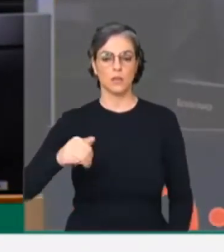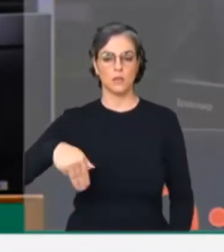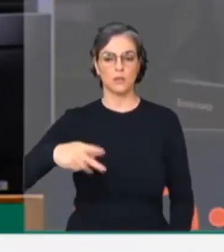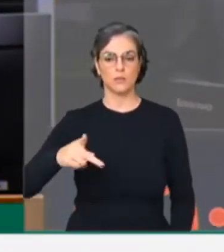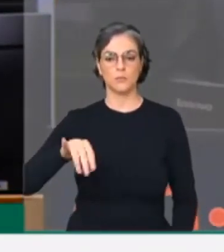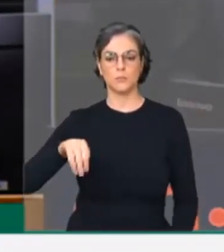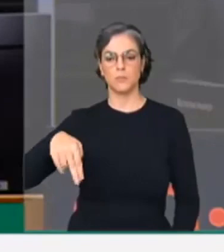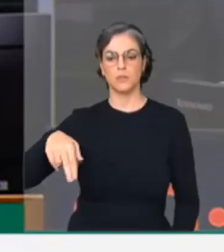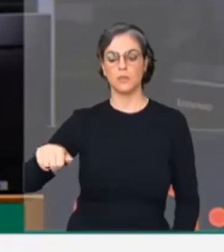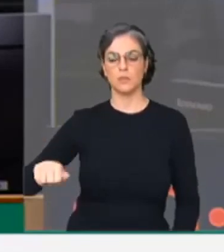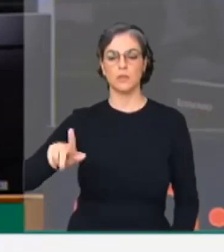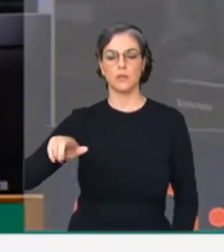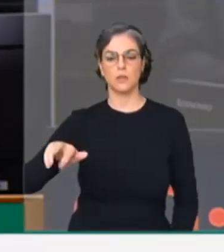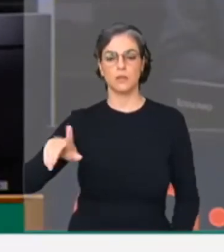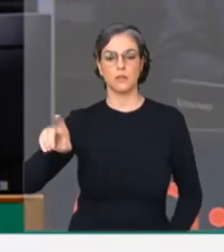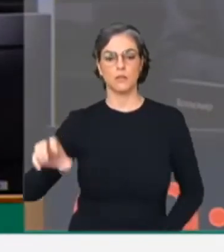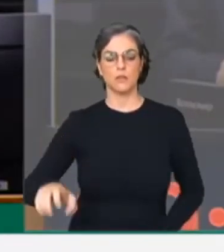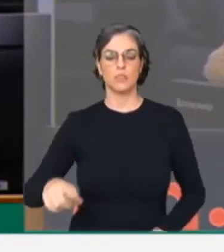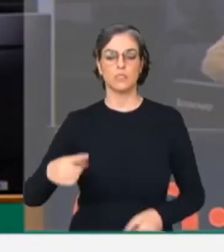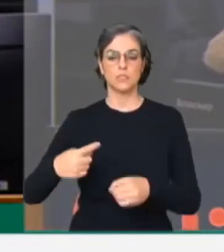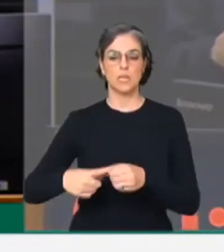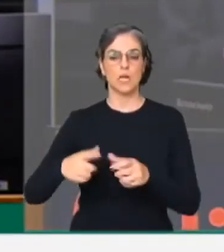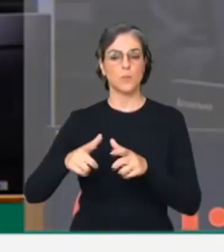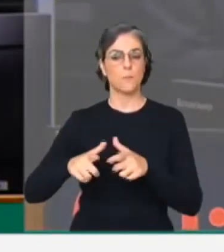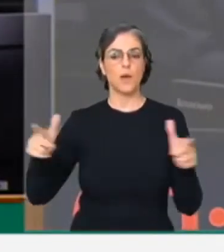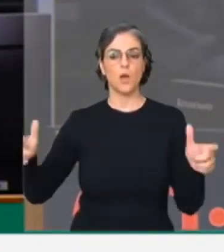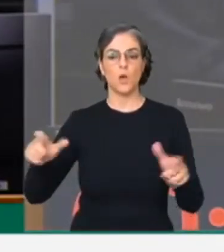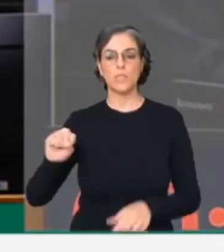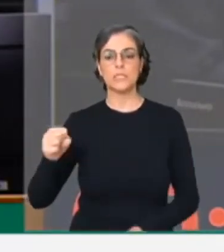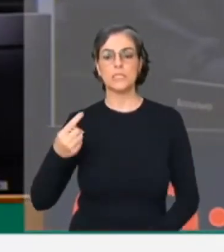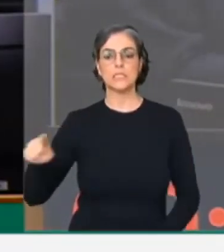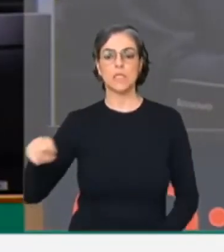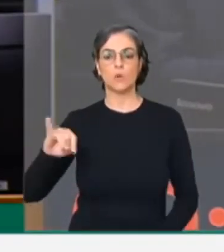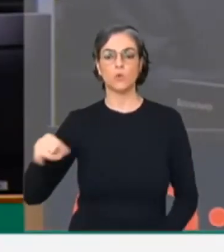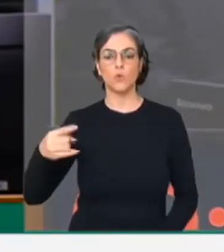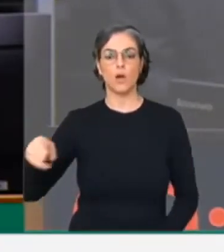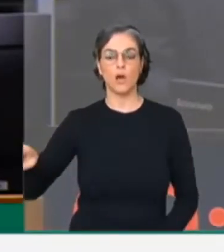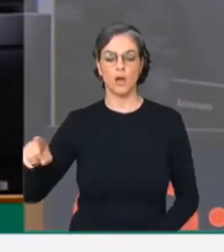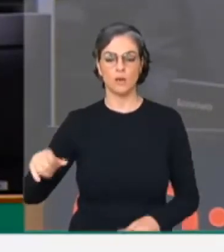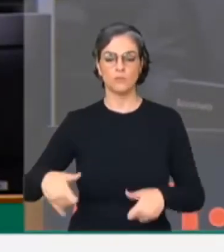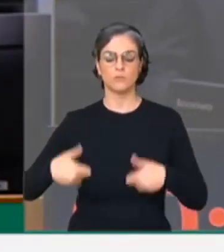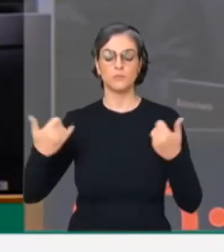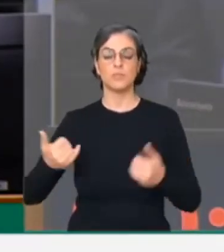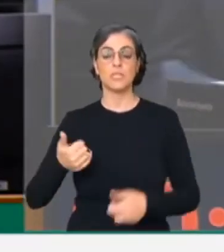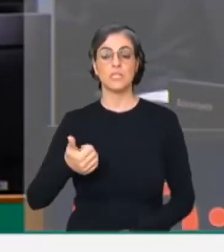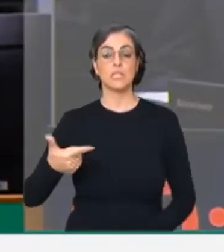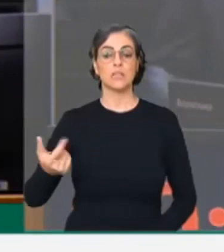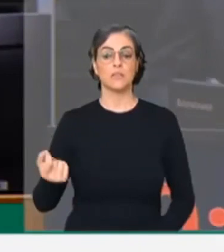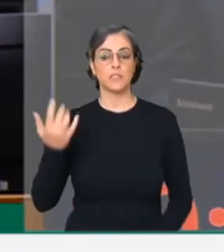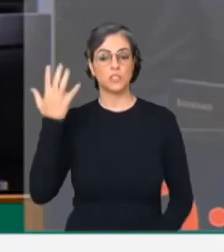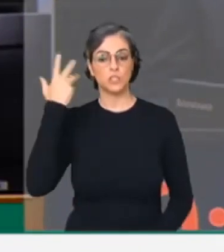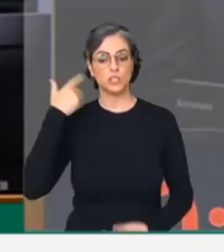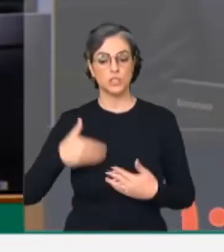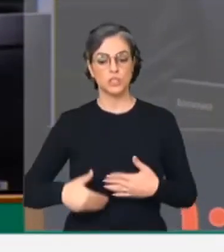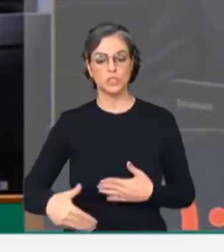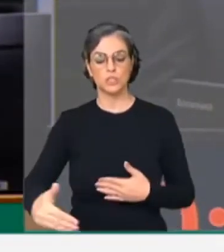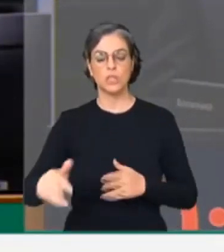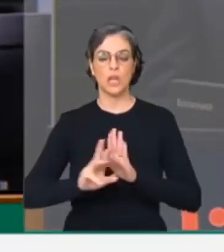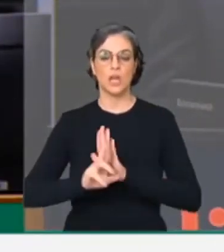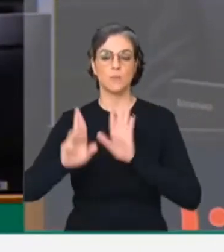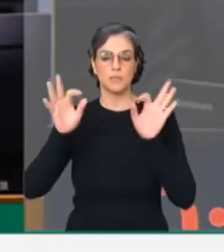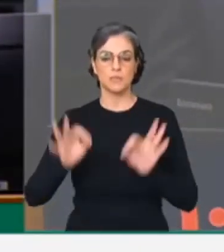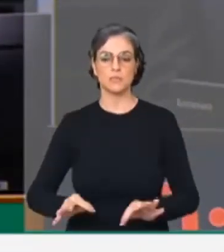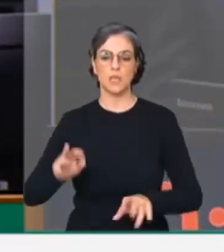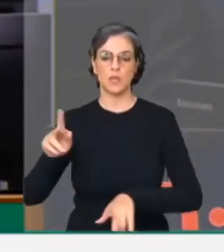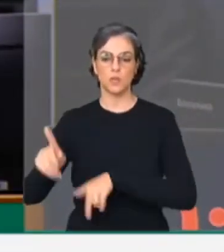maior São João do Mundo. Prometo, nesses 120 dias, representar o povo que realmente precisa, porque eu venho deles